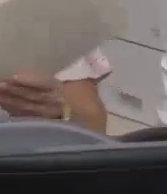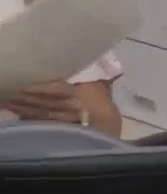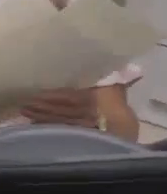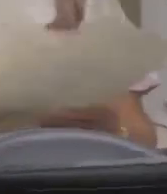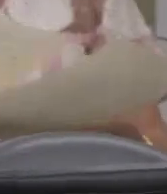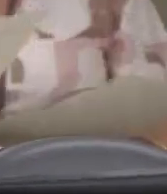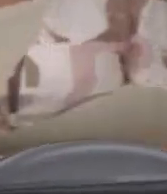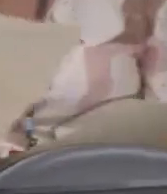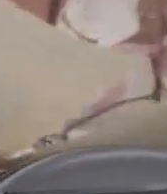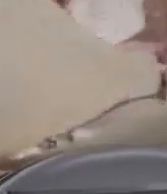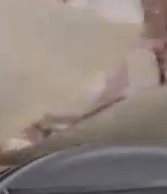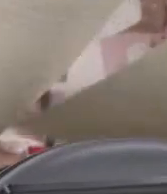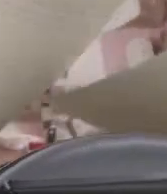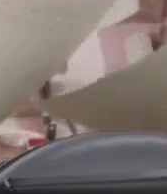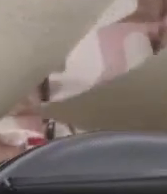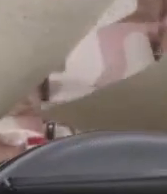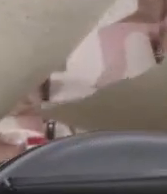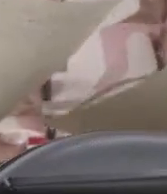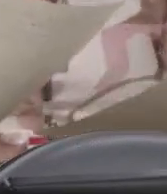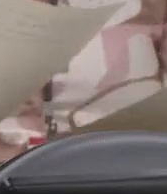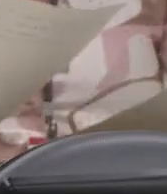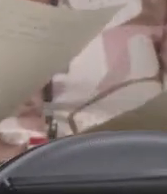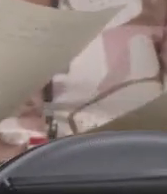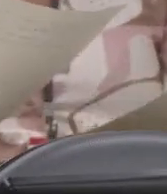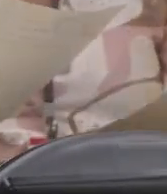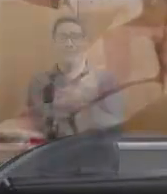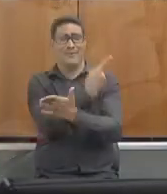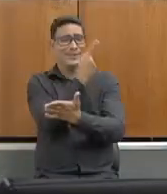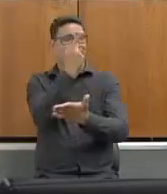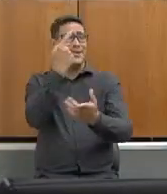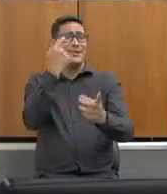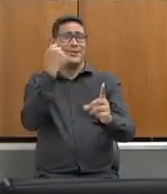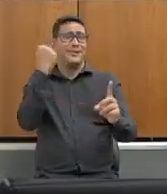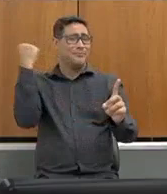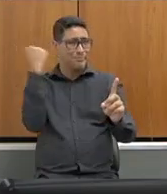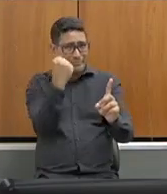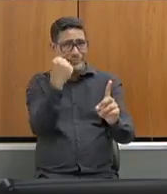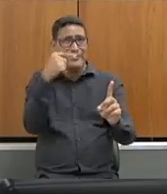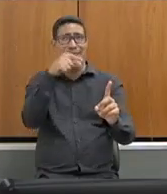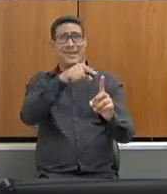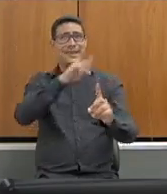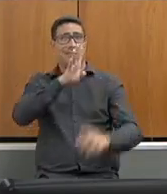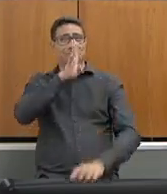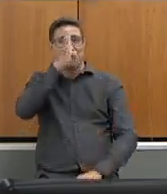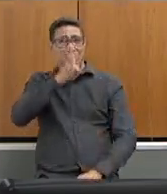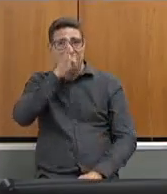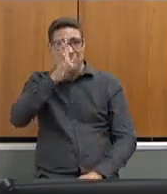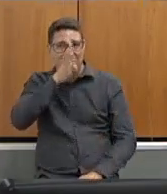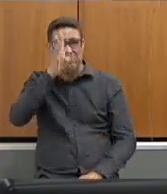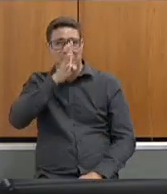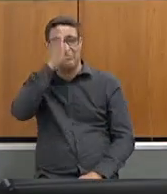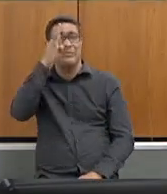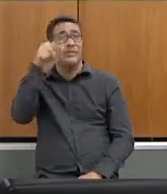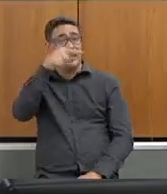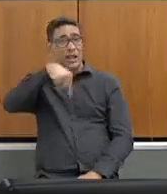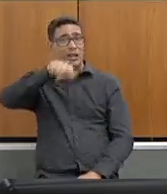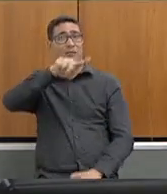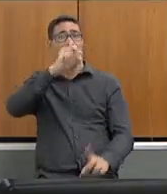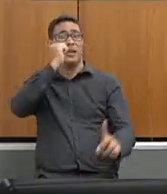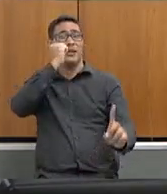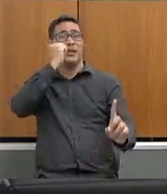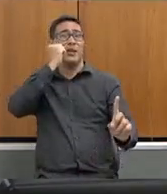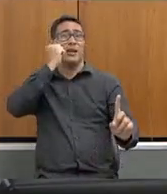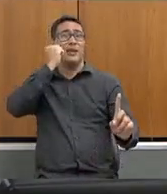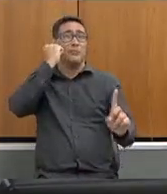escolar. Uma brutalidade como a que viveu o professor Hudson, que foi assassinado,